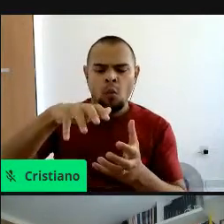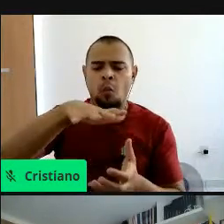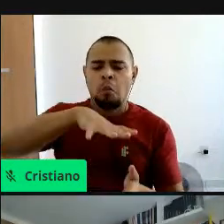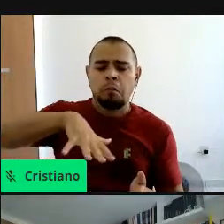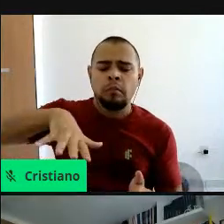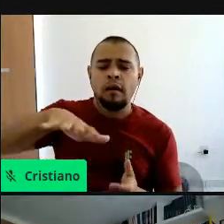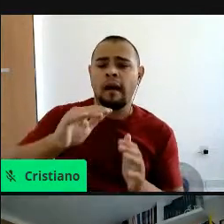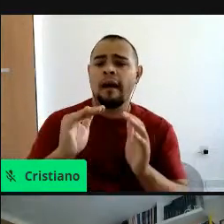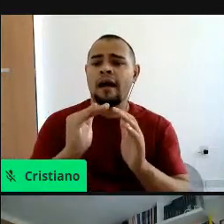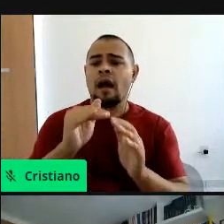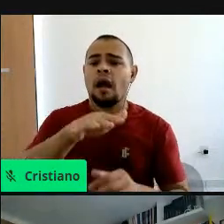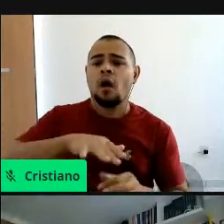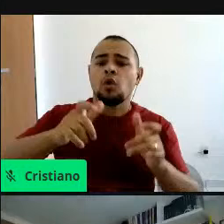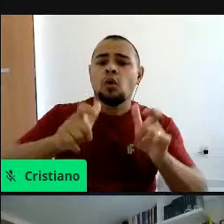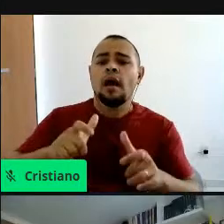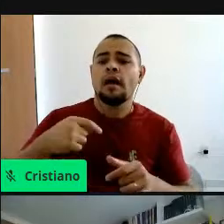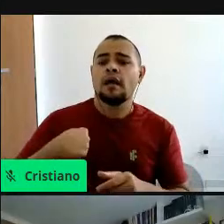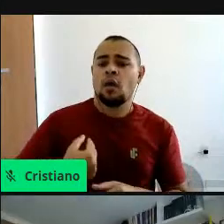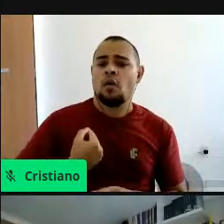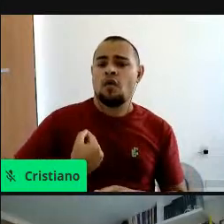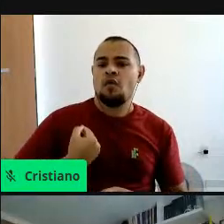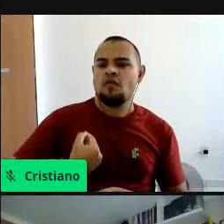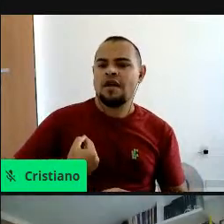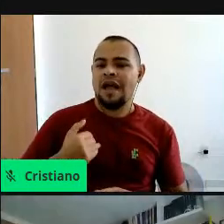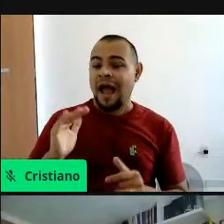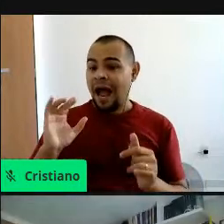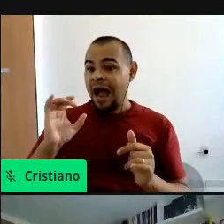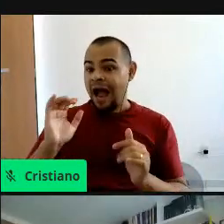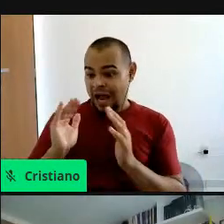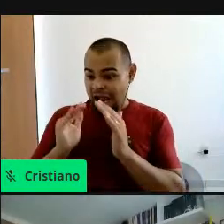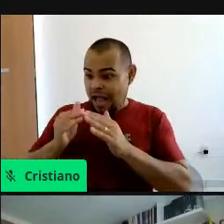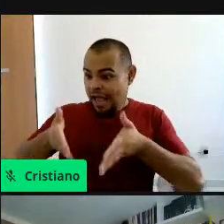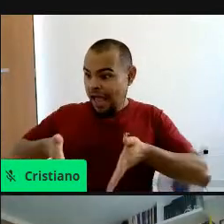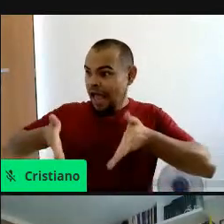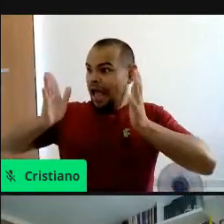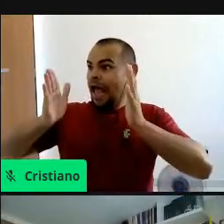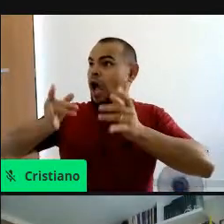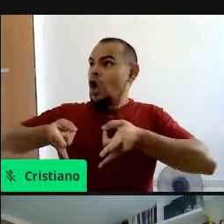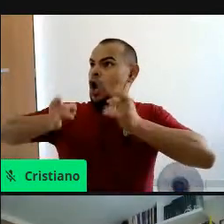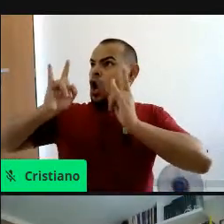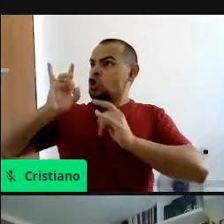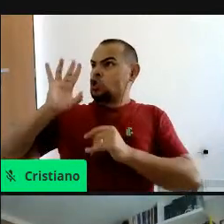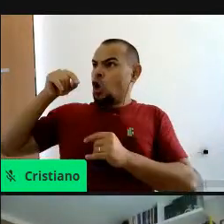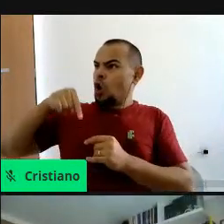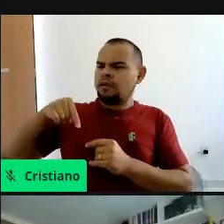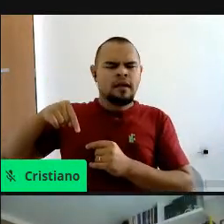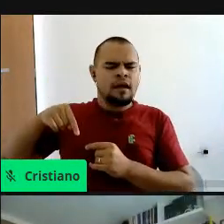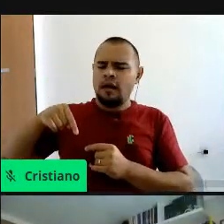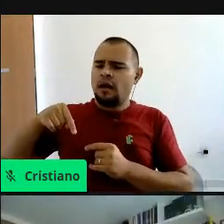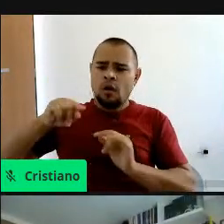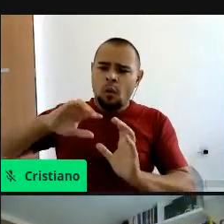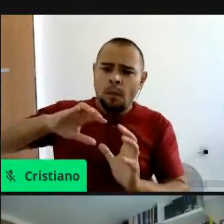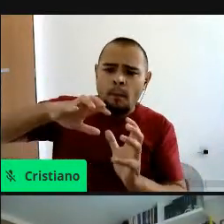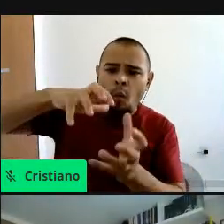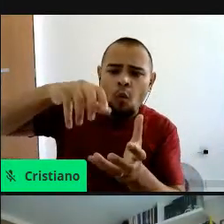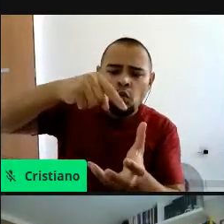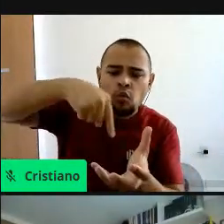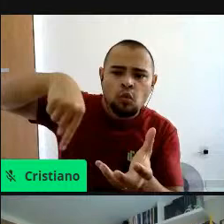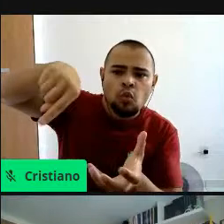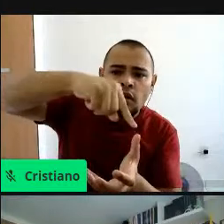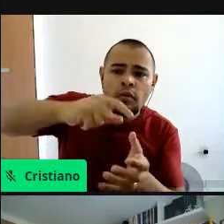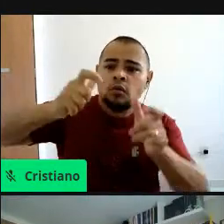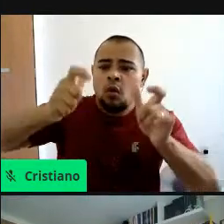acho que a nossa casa é só, é o que circula, as paredes, né, a moradia em si, mas a nossa principal